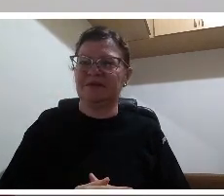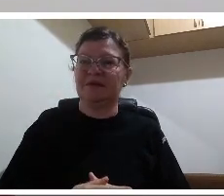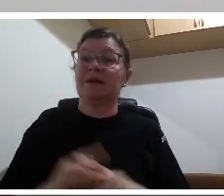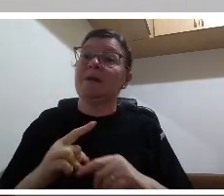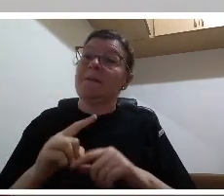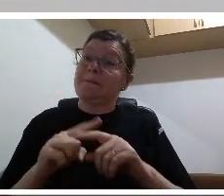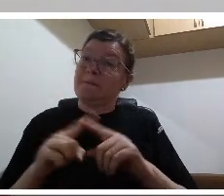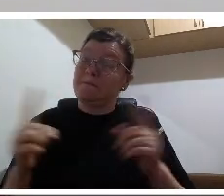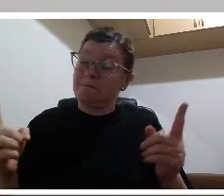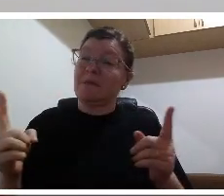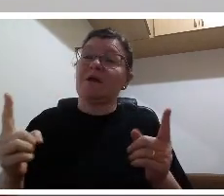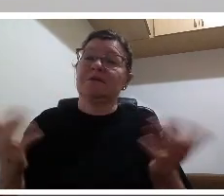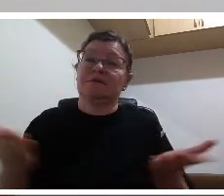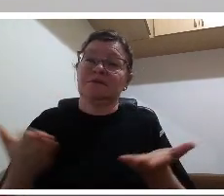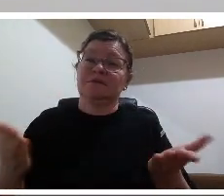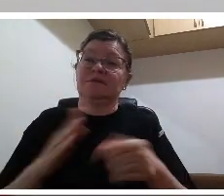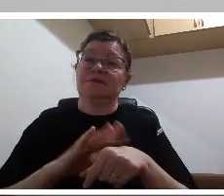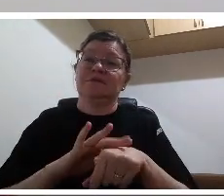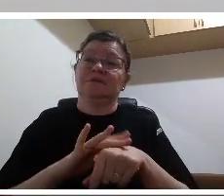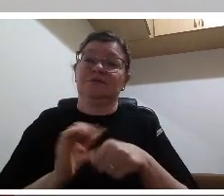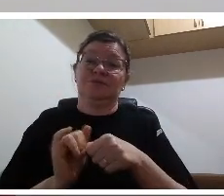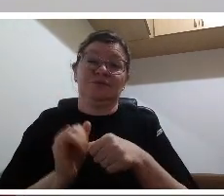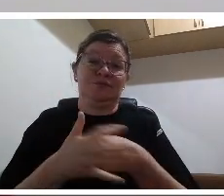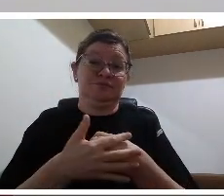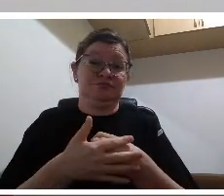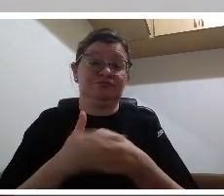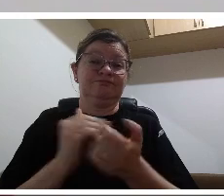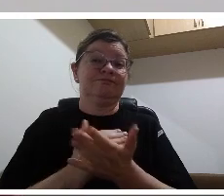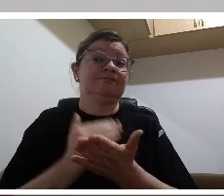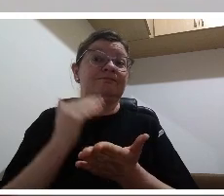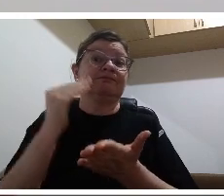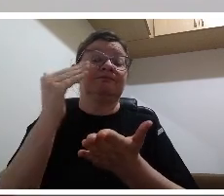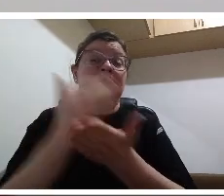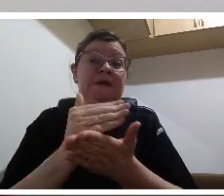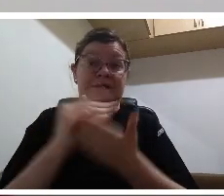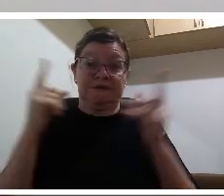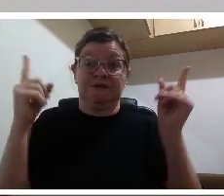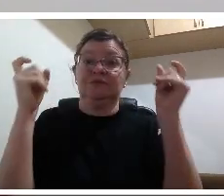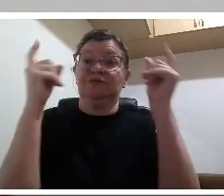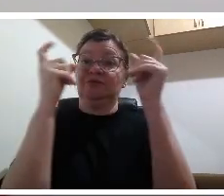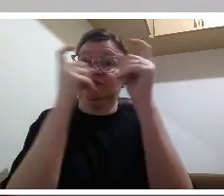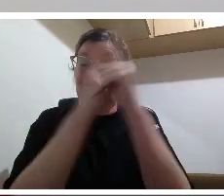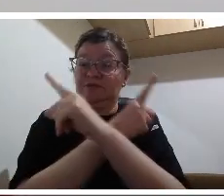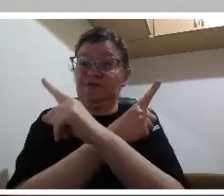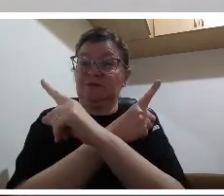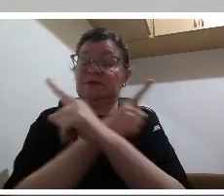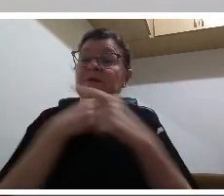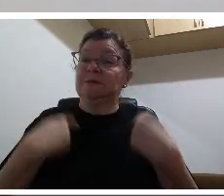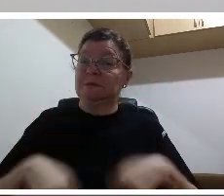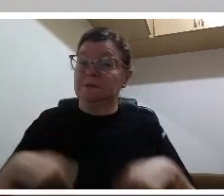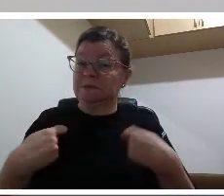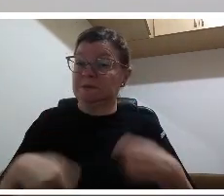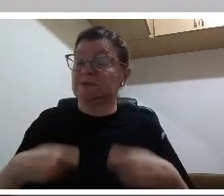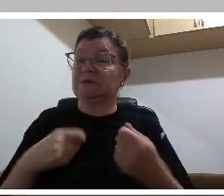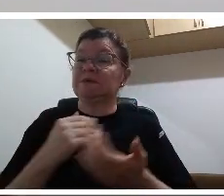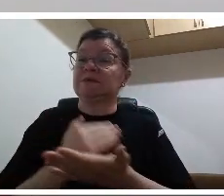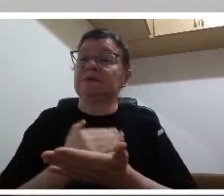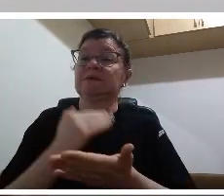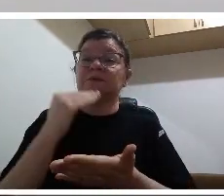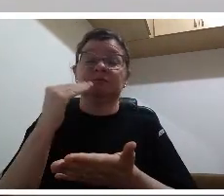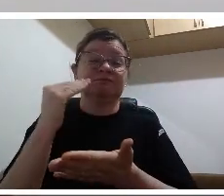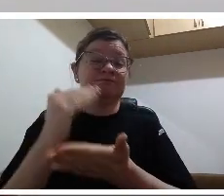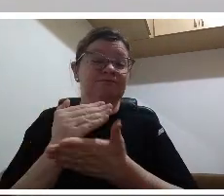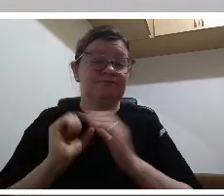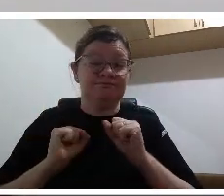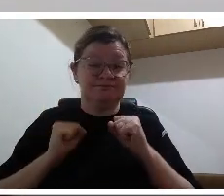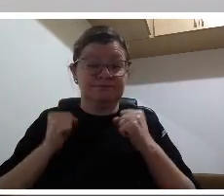viver então vejo assim o quanto que é importante esse momento como esse dessa nossa conversa desse nosso diálogo para